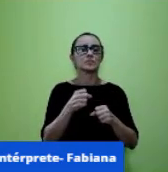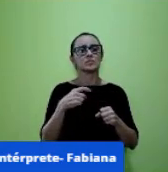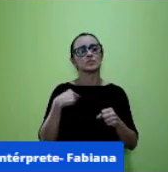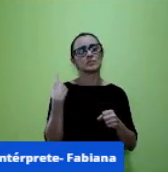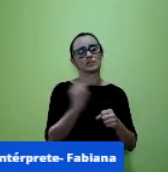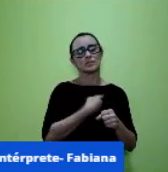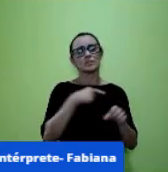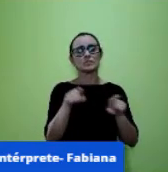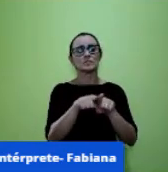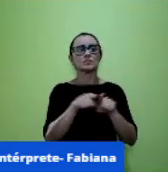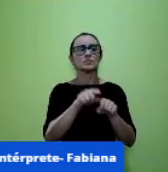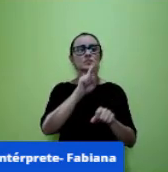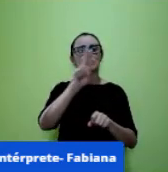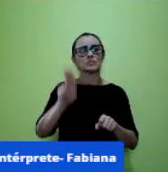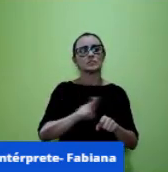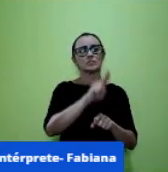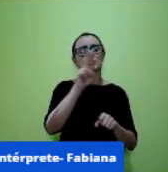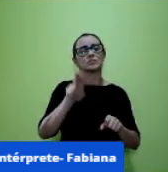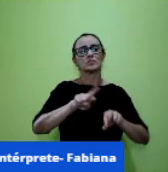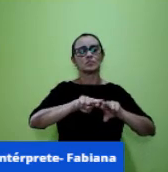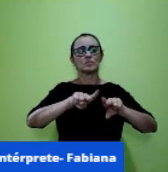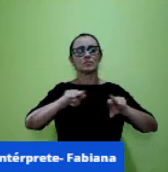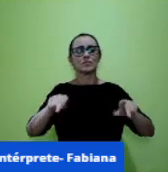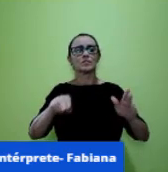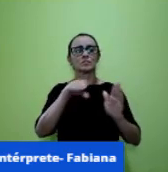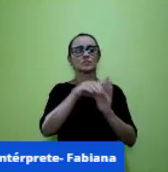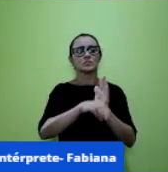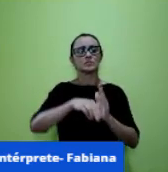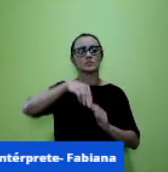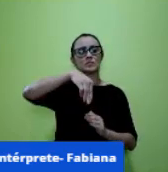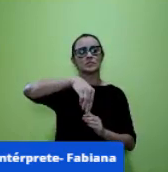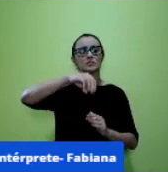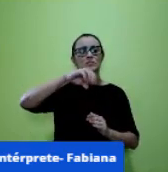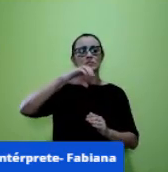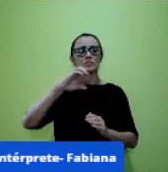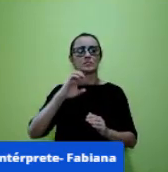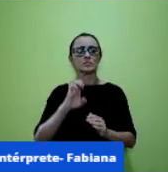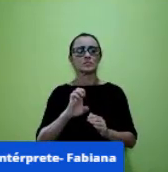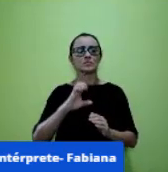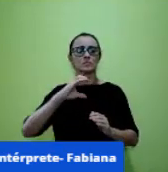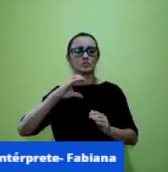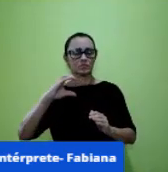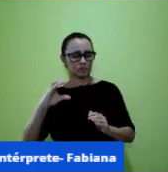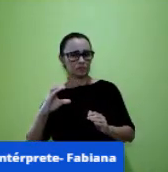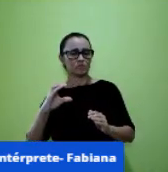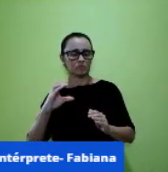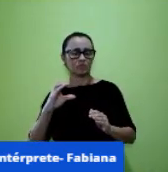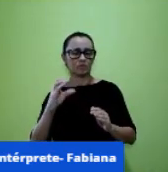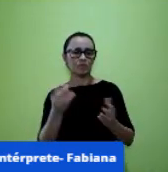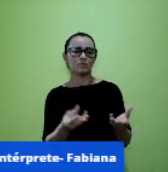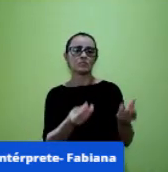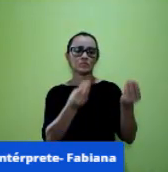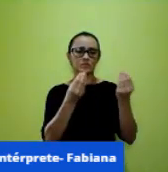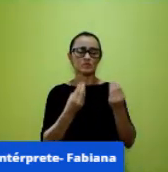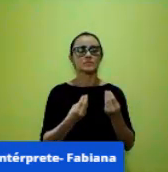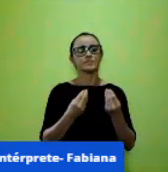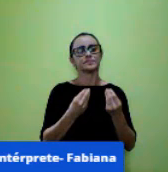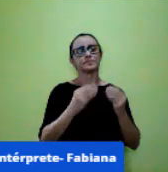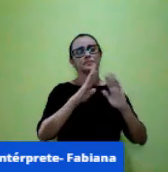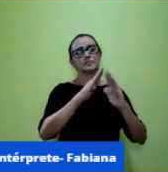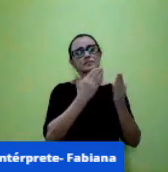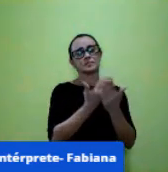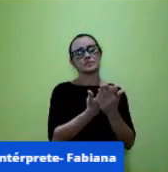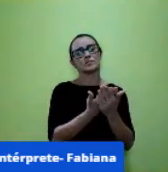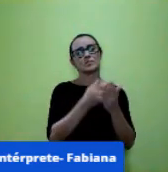utilizamos de vários conceitos que o MEC dispõe para nós que somos secretarias para as escolas de educação